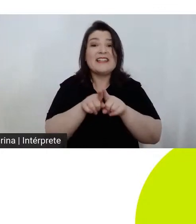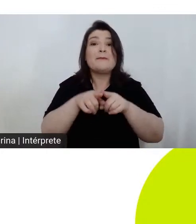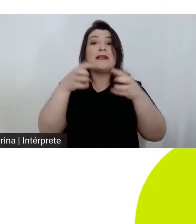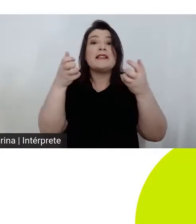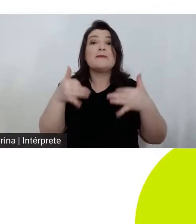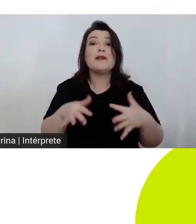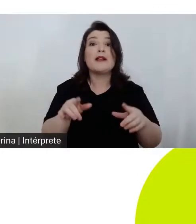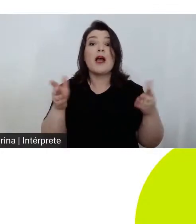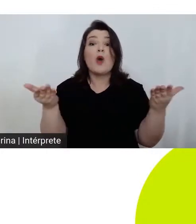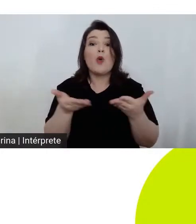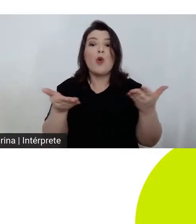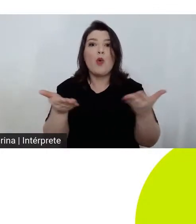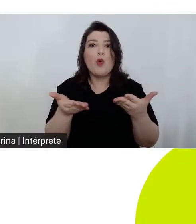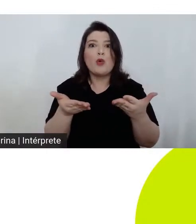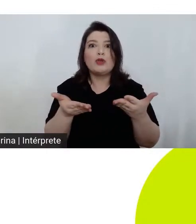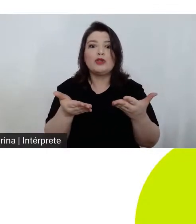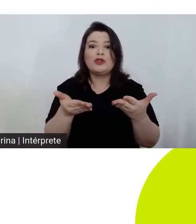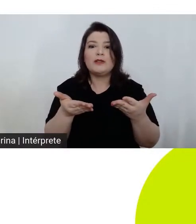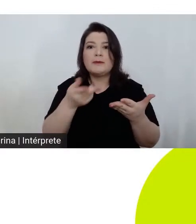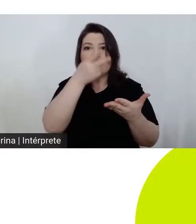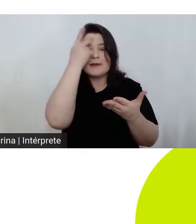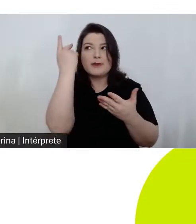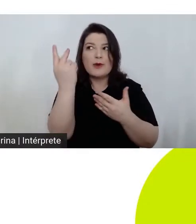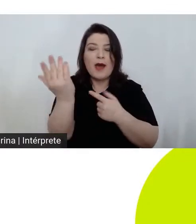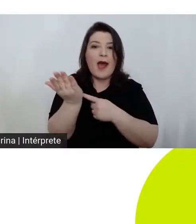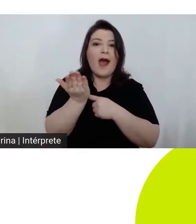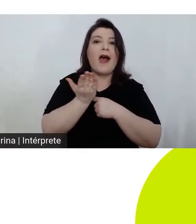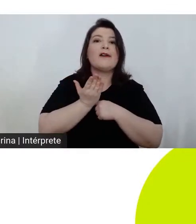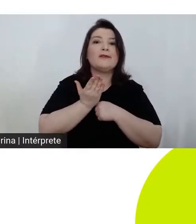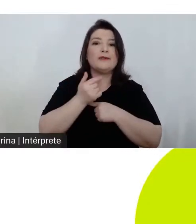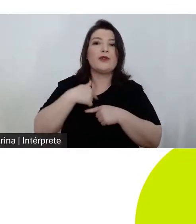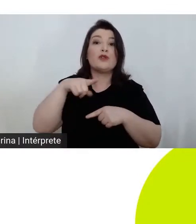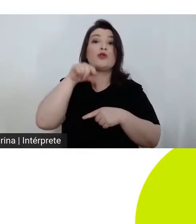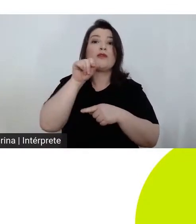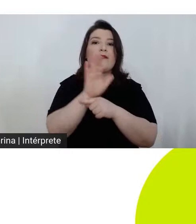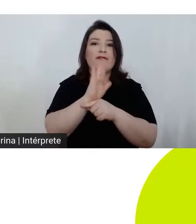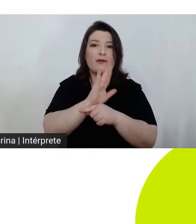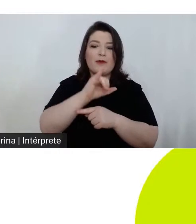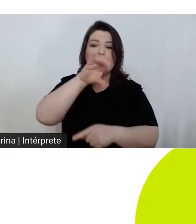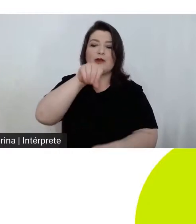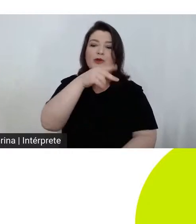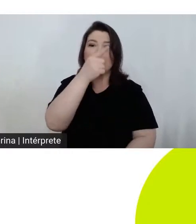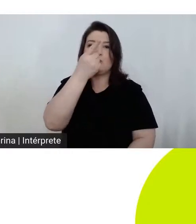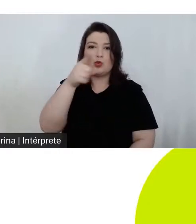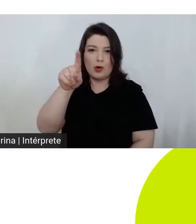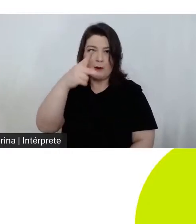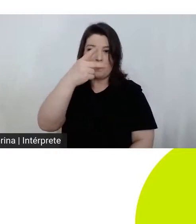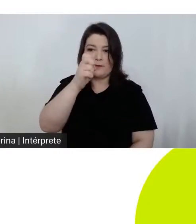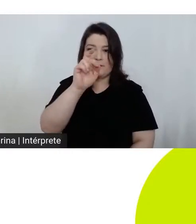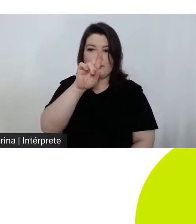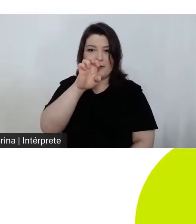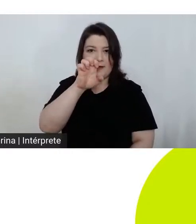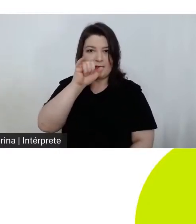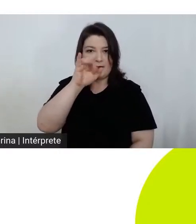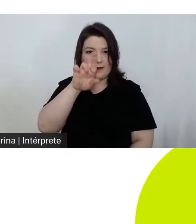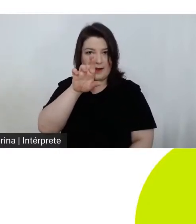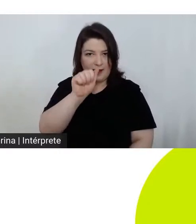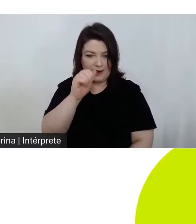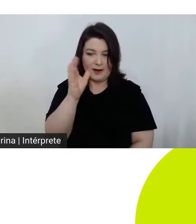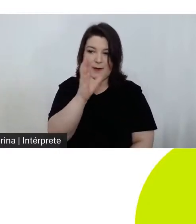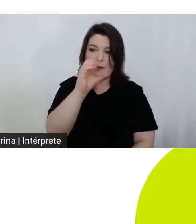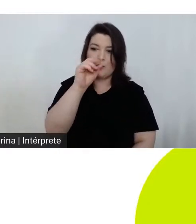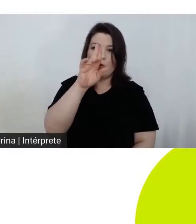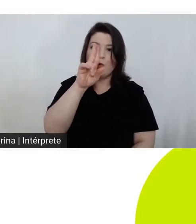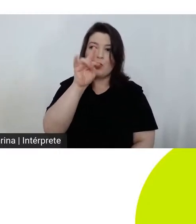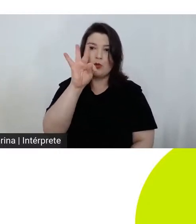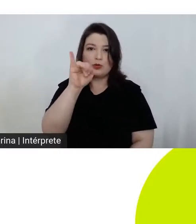quem me ajudou muito na escolha foi o próprio João Pereira Coutinho, porque eu li um artigo dele na Folha de São Paulo,